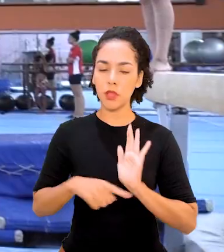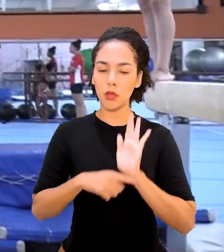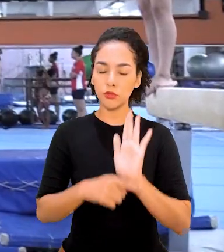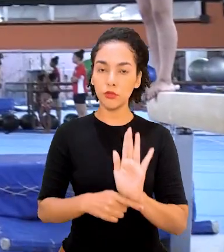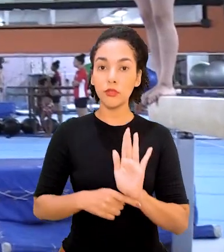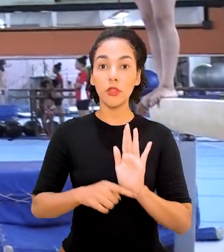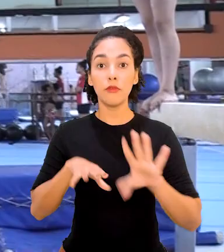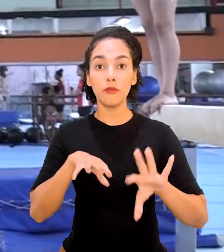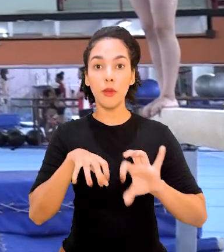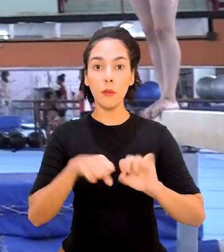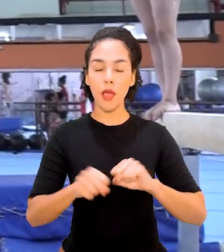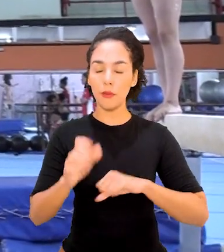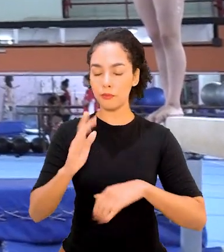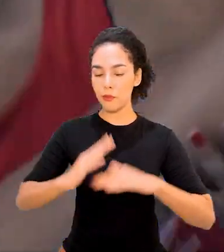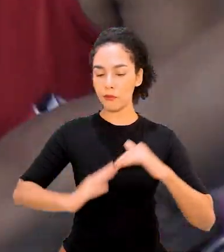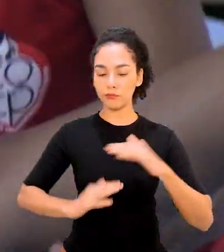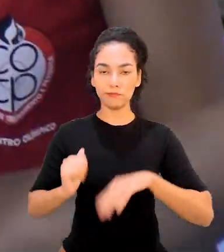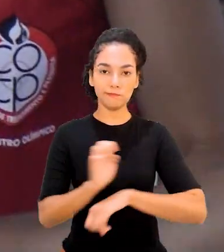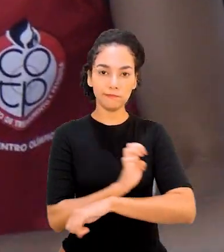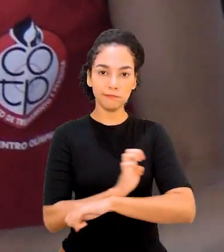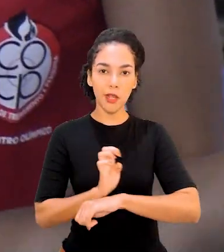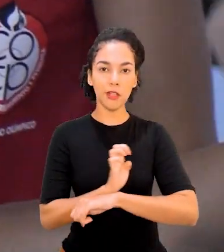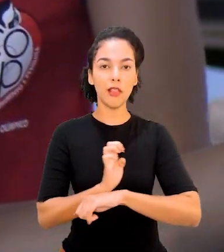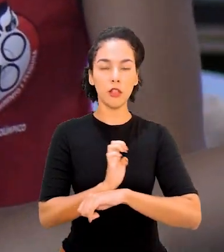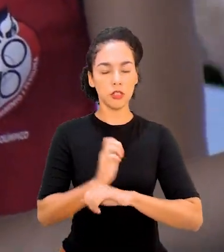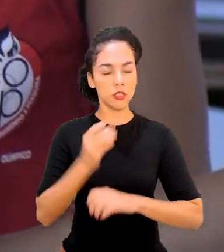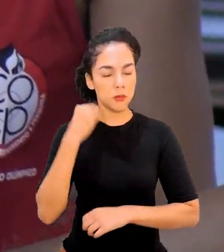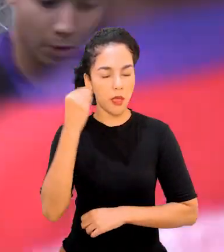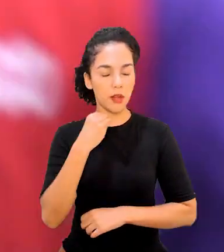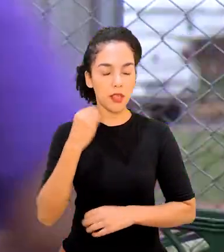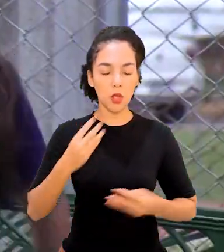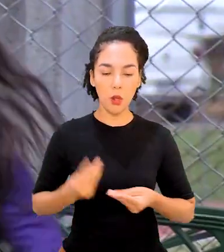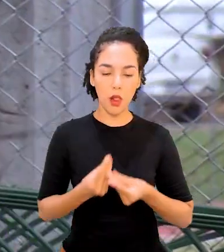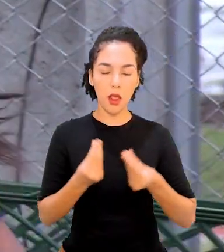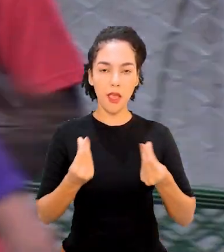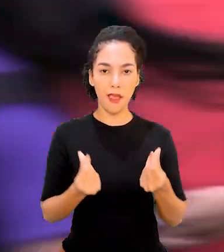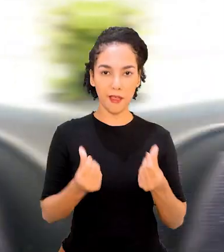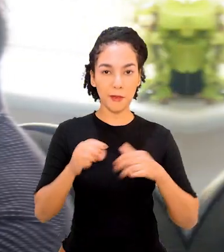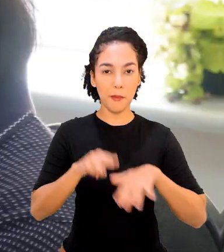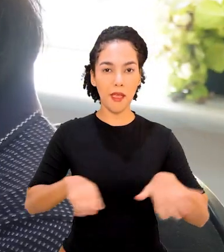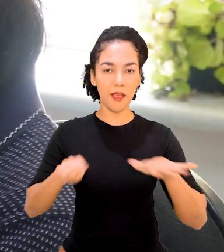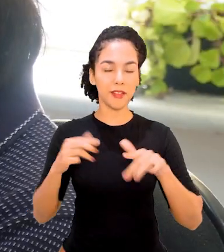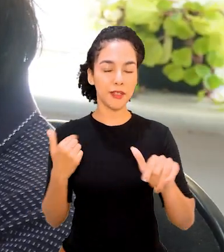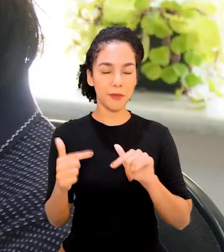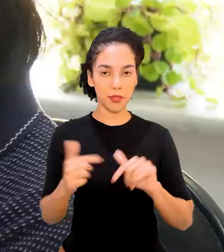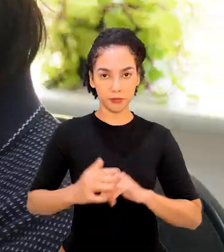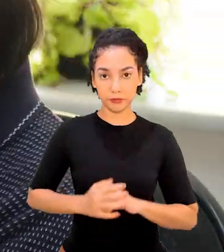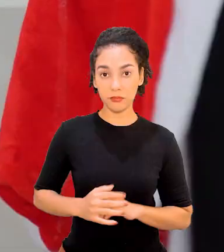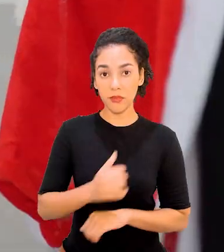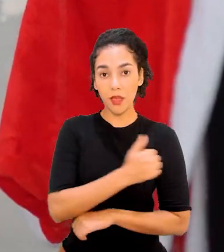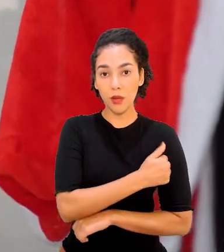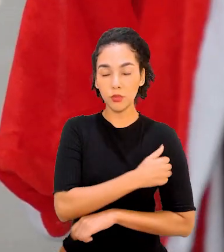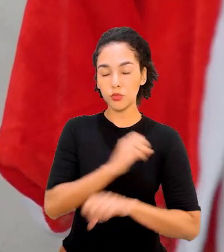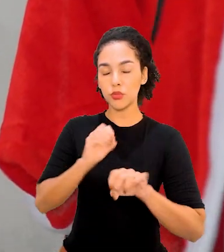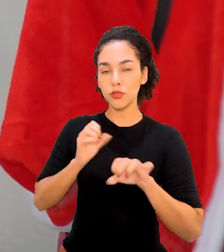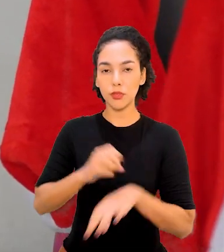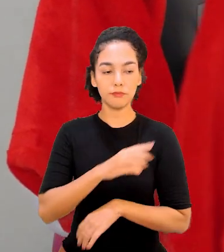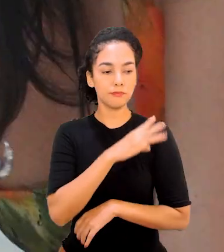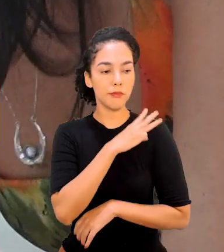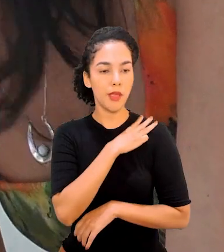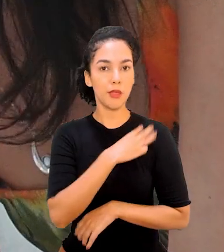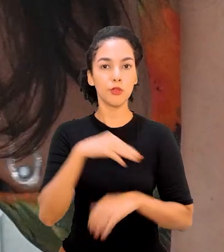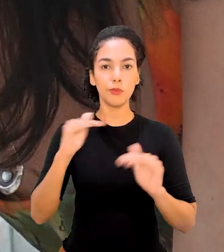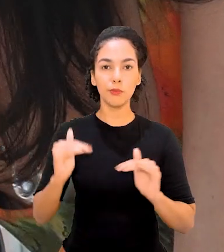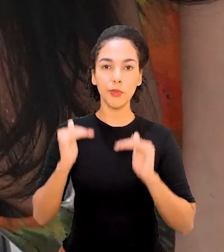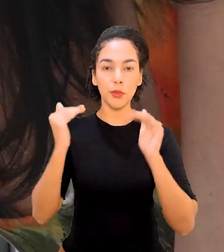formação de profissionais experientes e qualificados para o mercado de trabalho. São estudantes do ensino médio, ensino superior